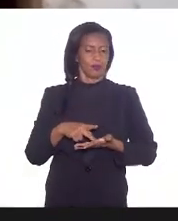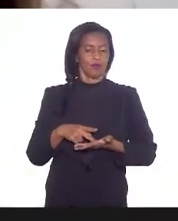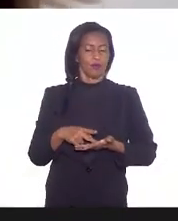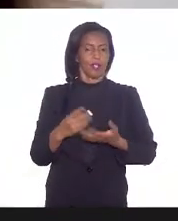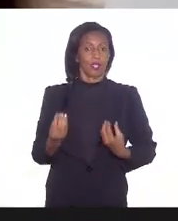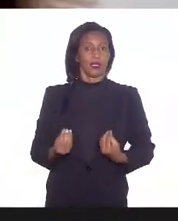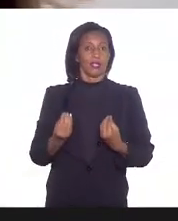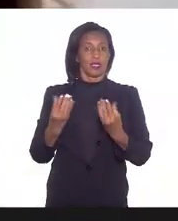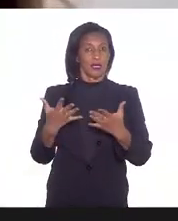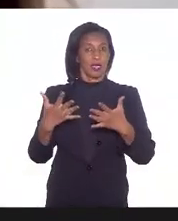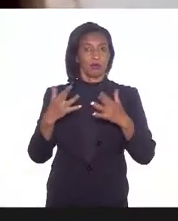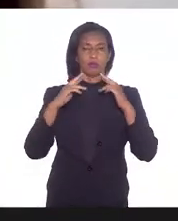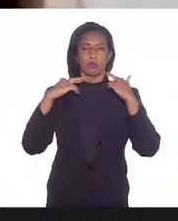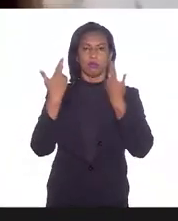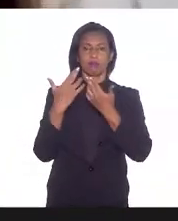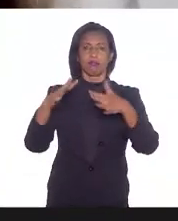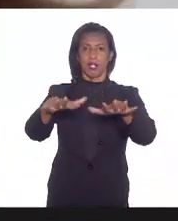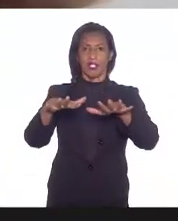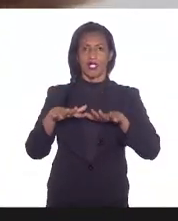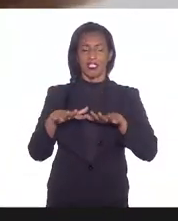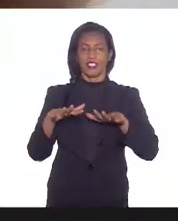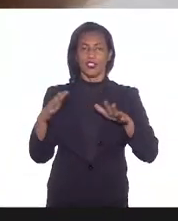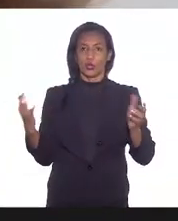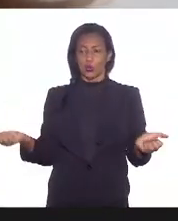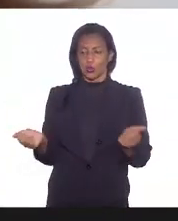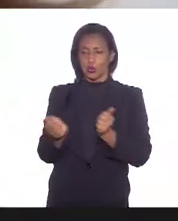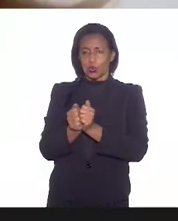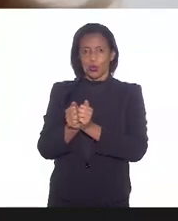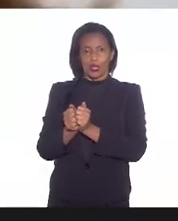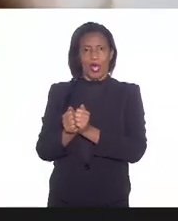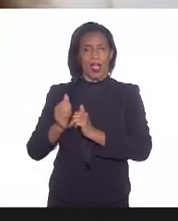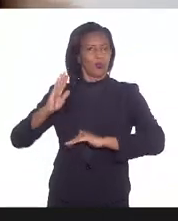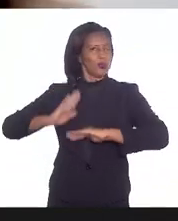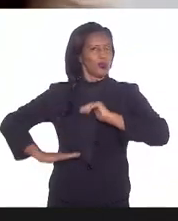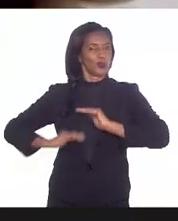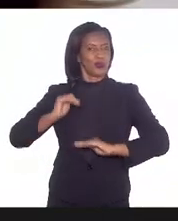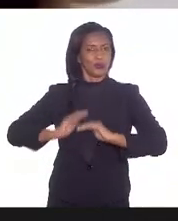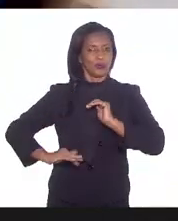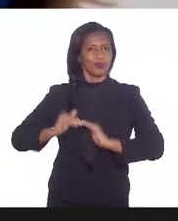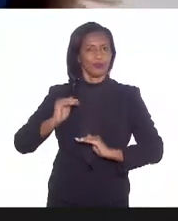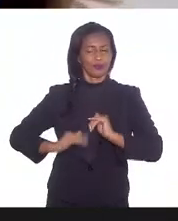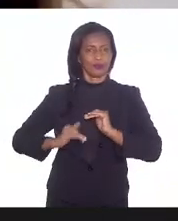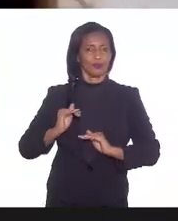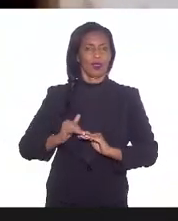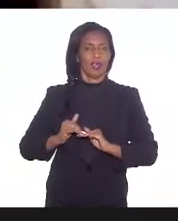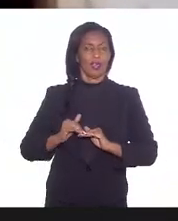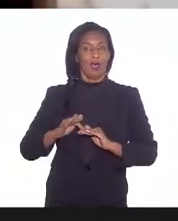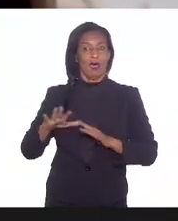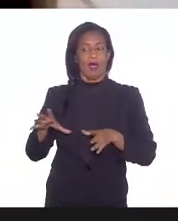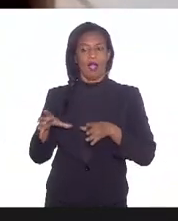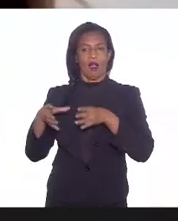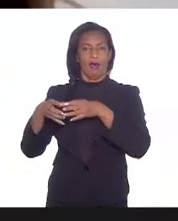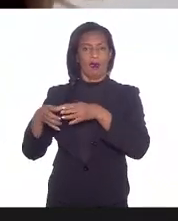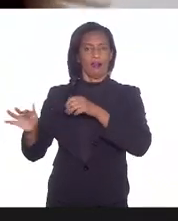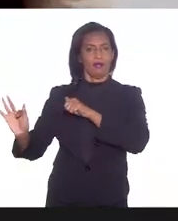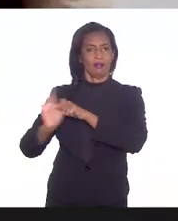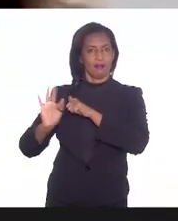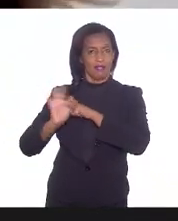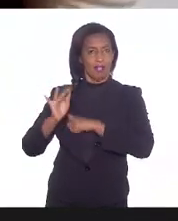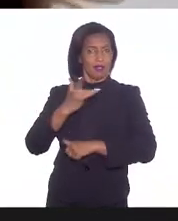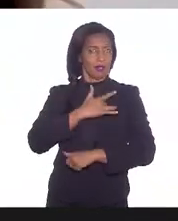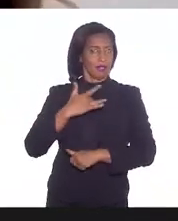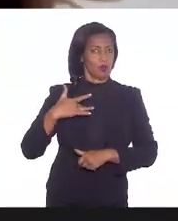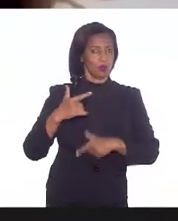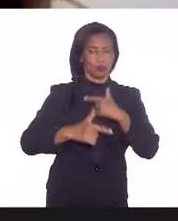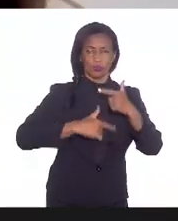pela audiência de aproximação de uma categoria profissional à área técnica de saúde do trabalhador